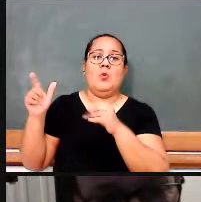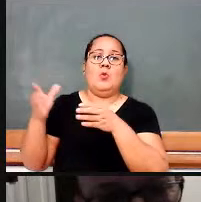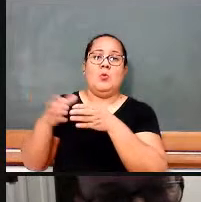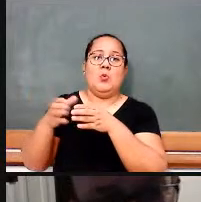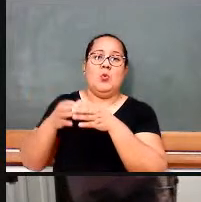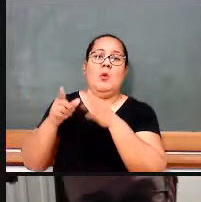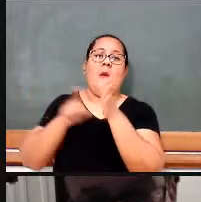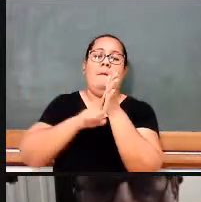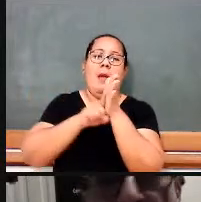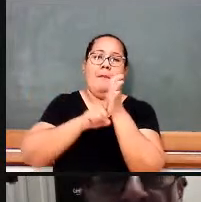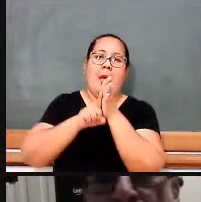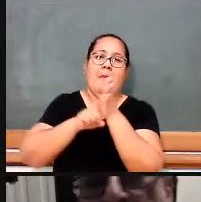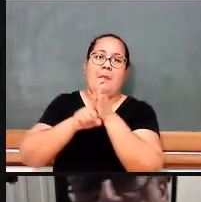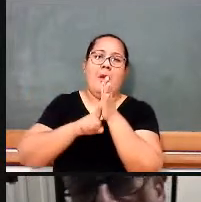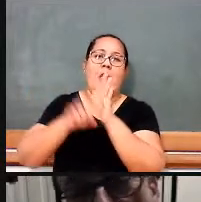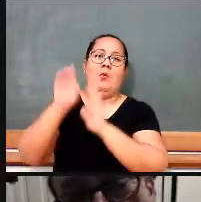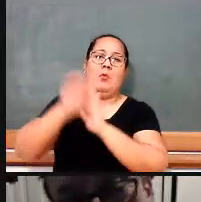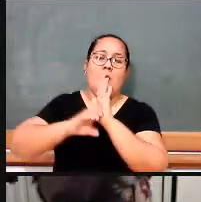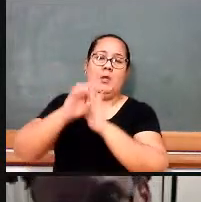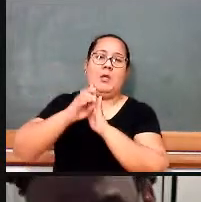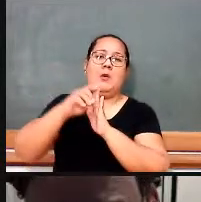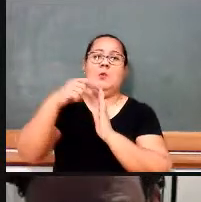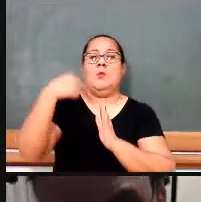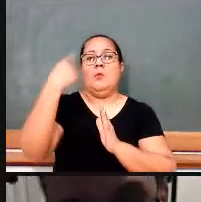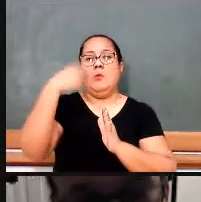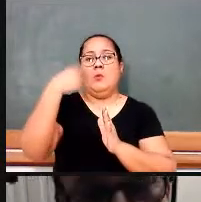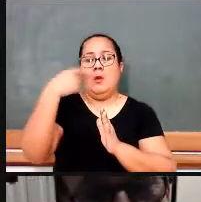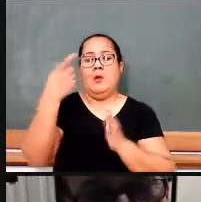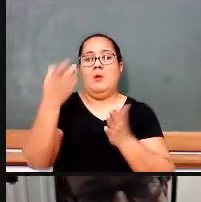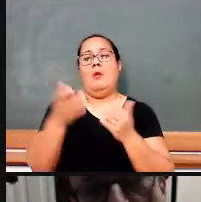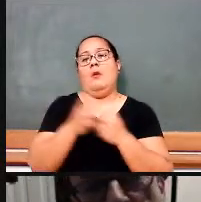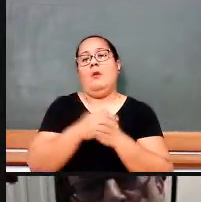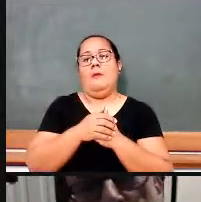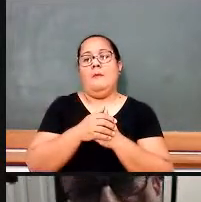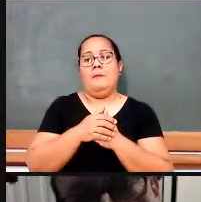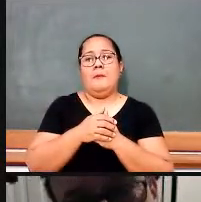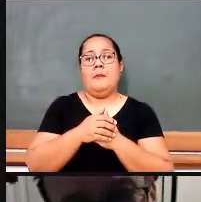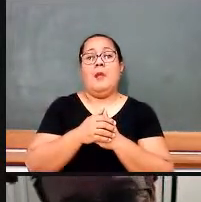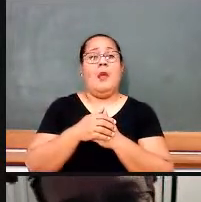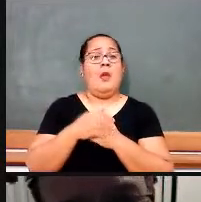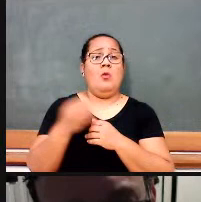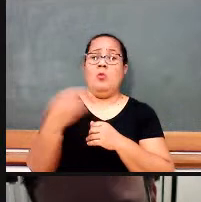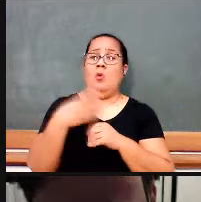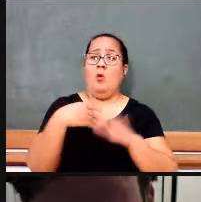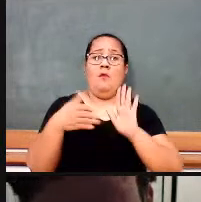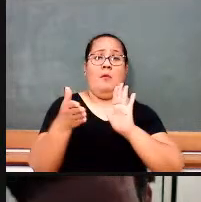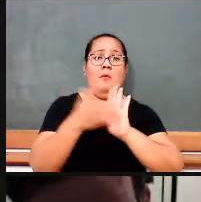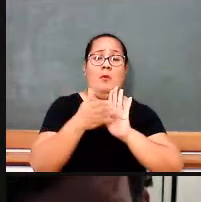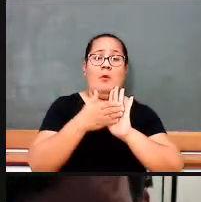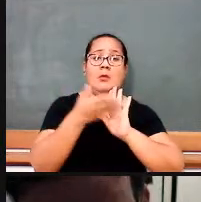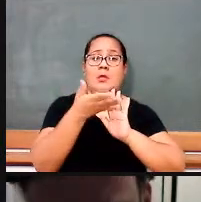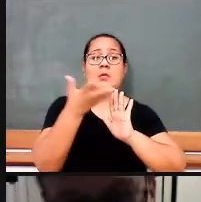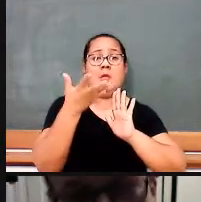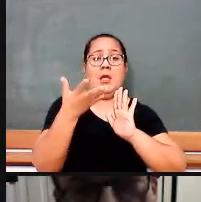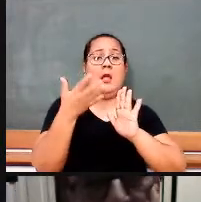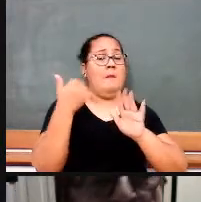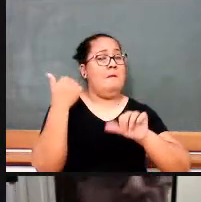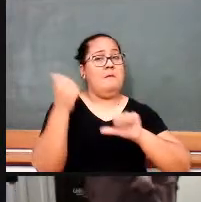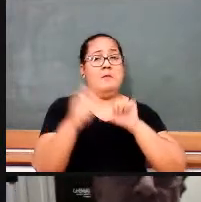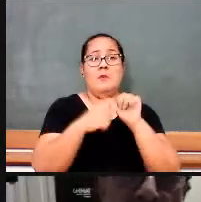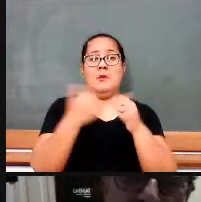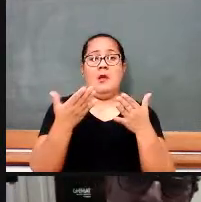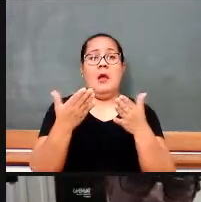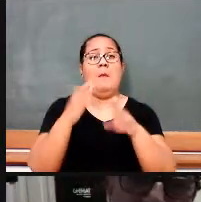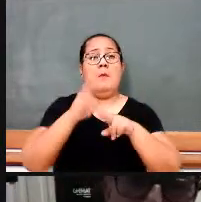currículo espanhol, para organizar essa nova proposta curricular, e aí